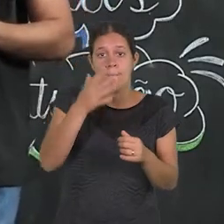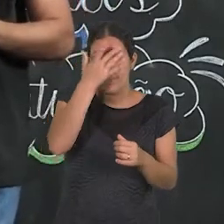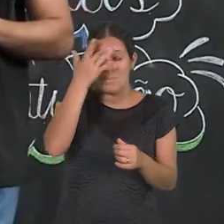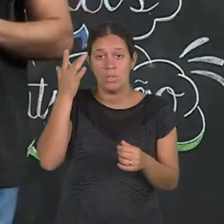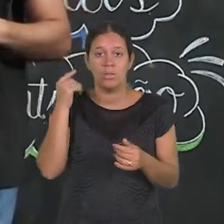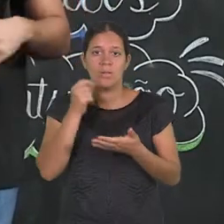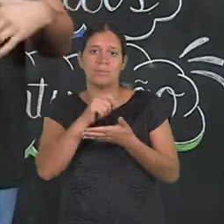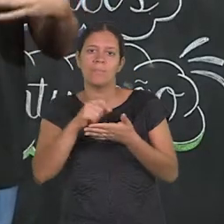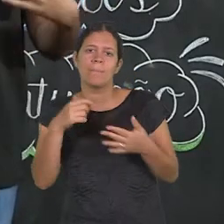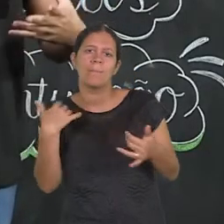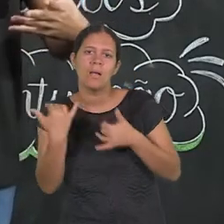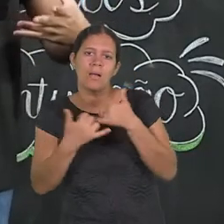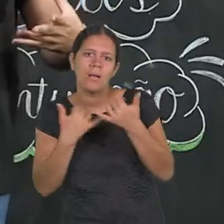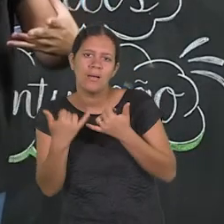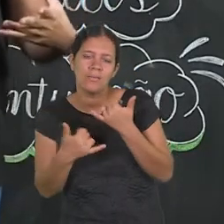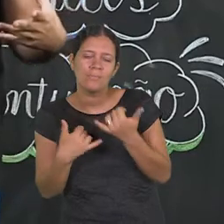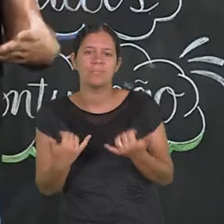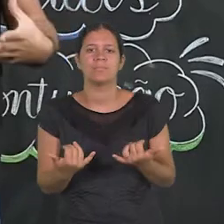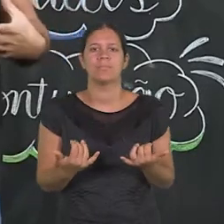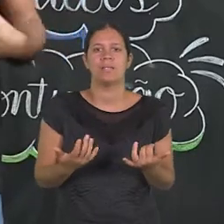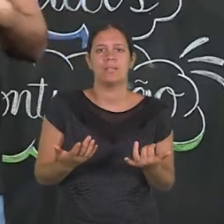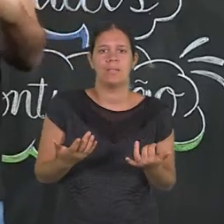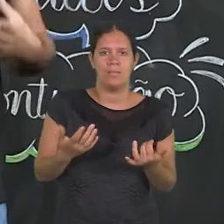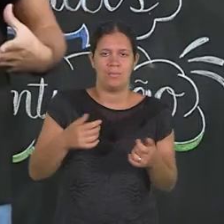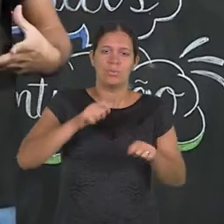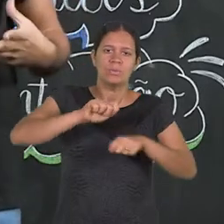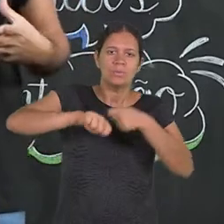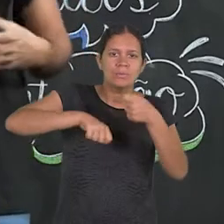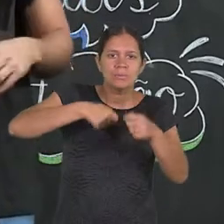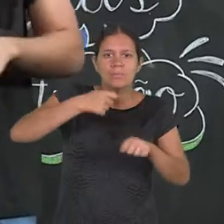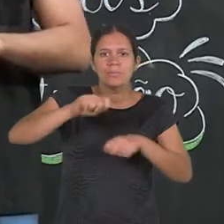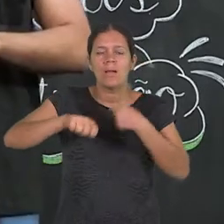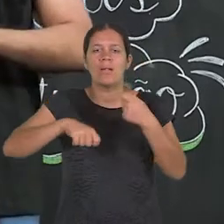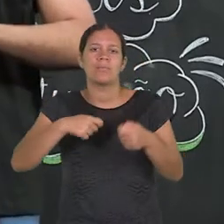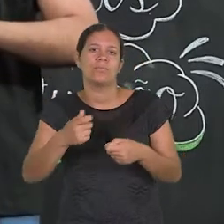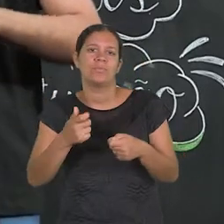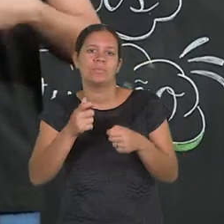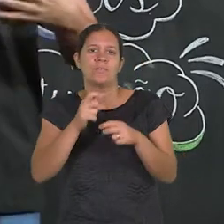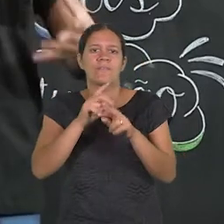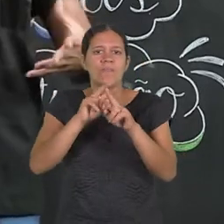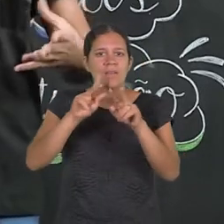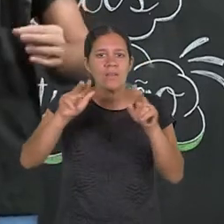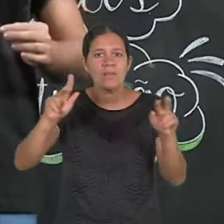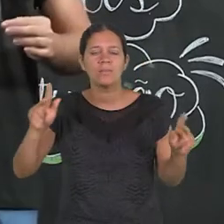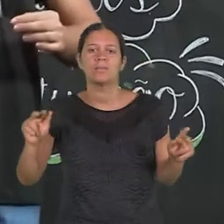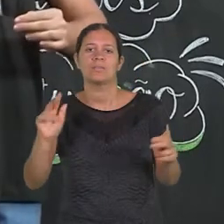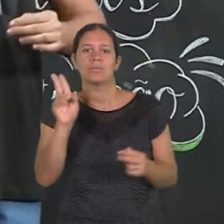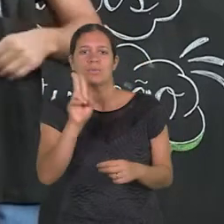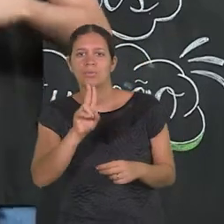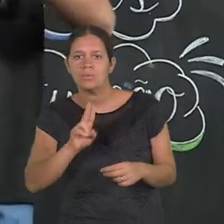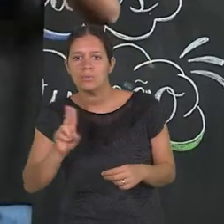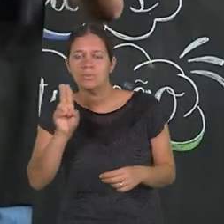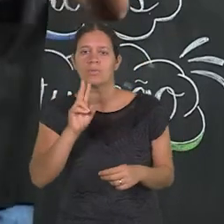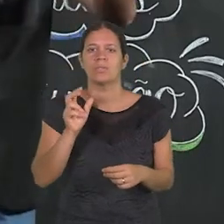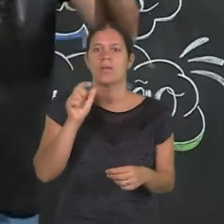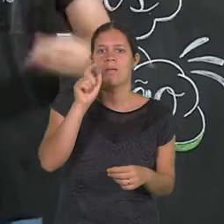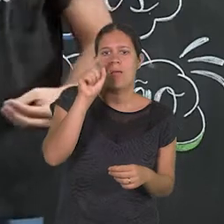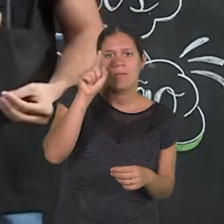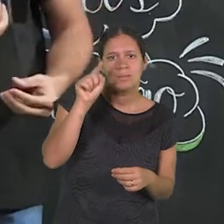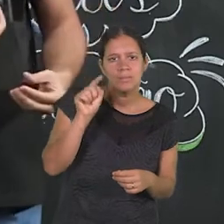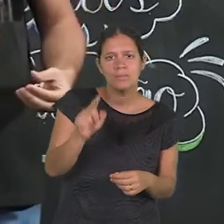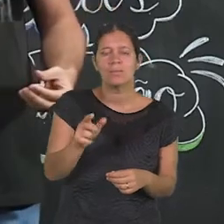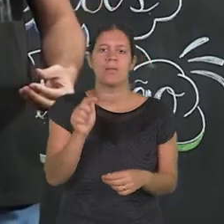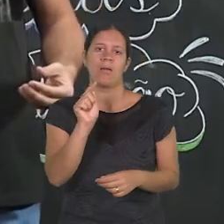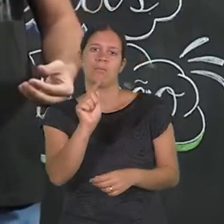autor de uma história em quadrinhos pode brincar bastante com esses sinais de pontuação, dando diferentes usos. Várias interrogações, várias